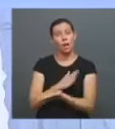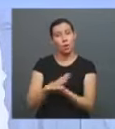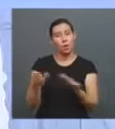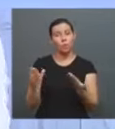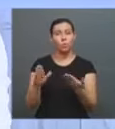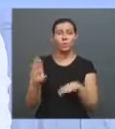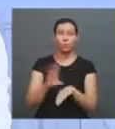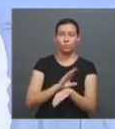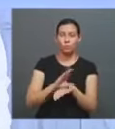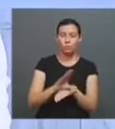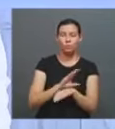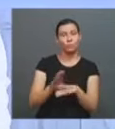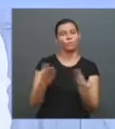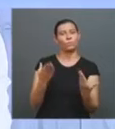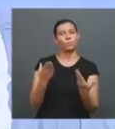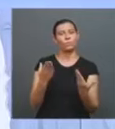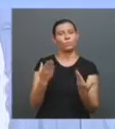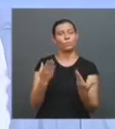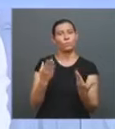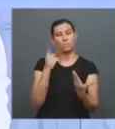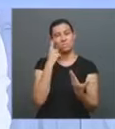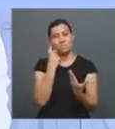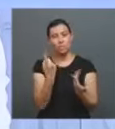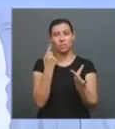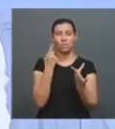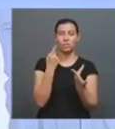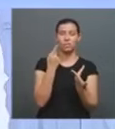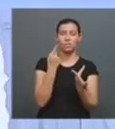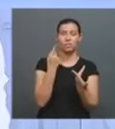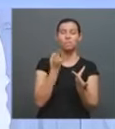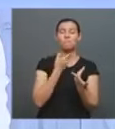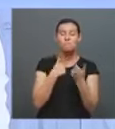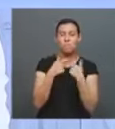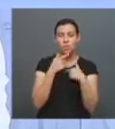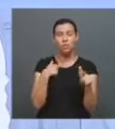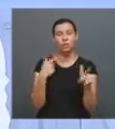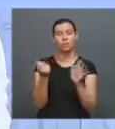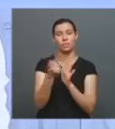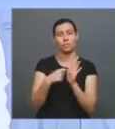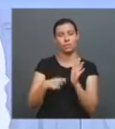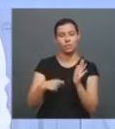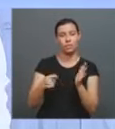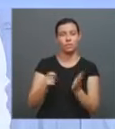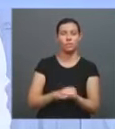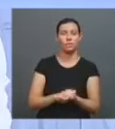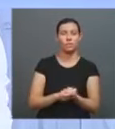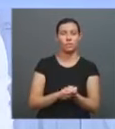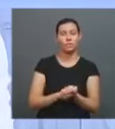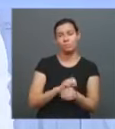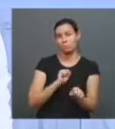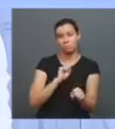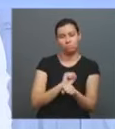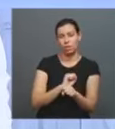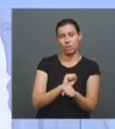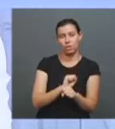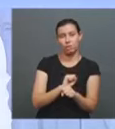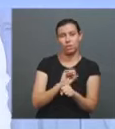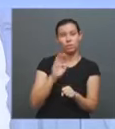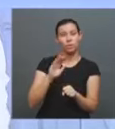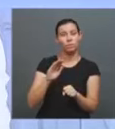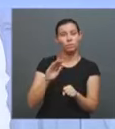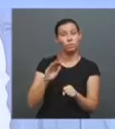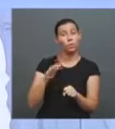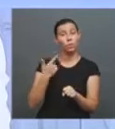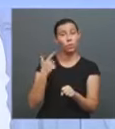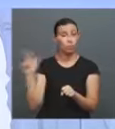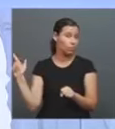o curso e têm aquela vontade e escrevem, de repente não trabalham mais com isso, para por ali. E outros que, de repente, podem